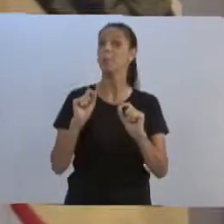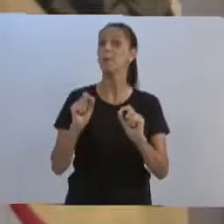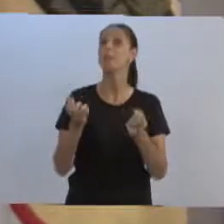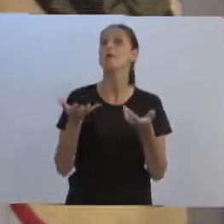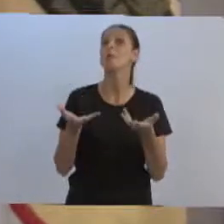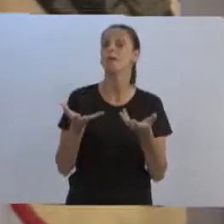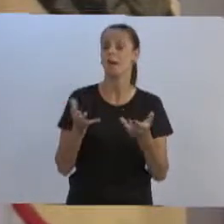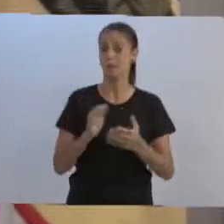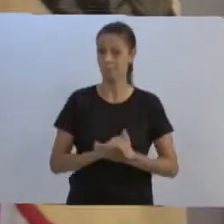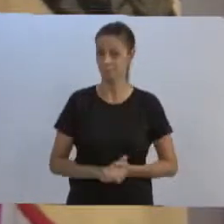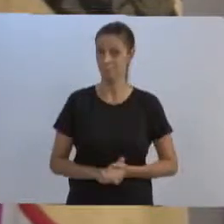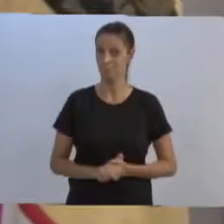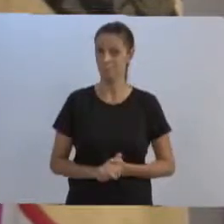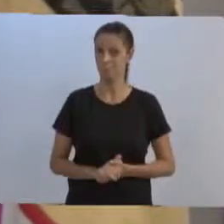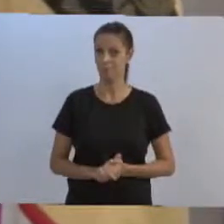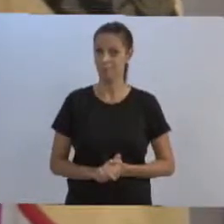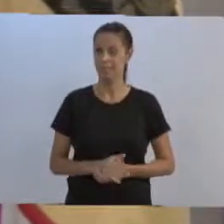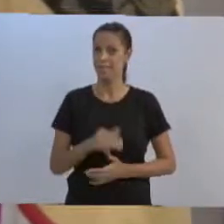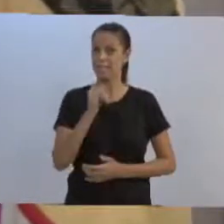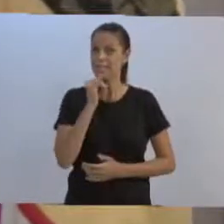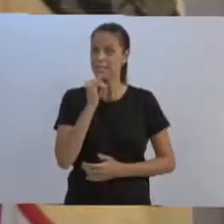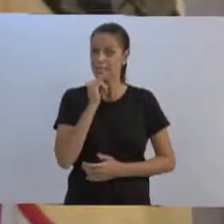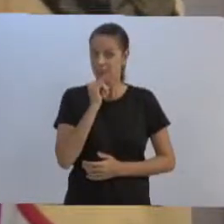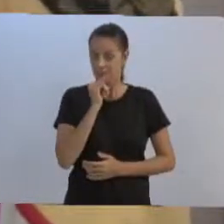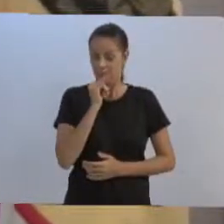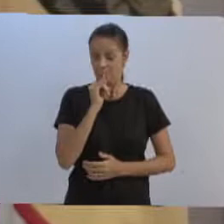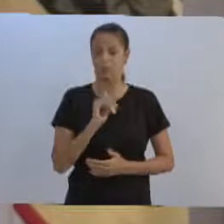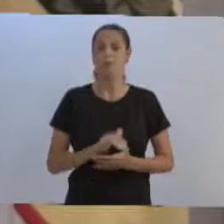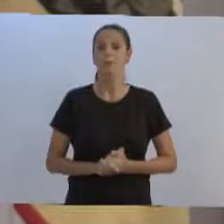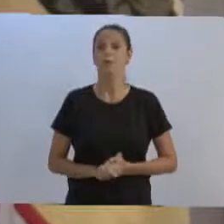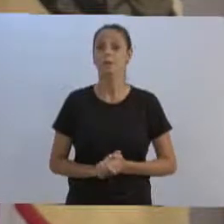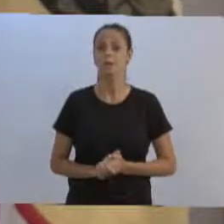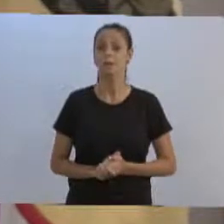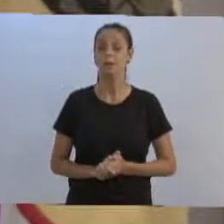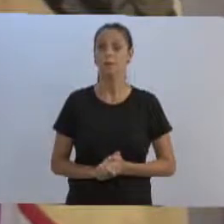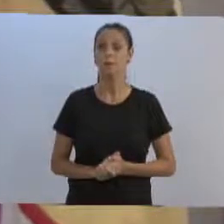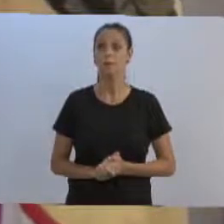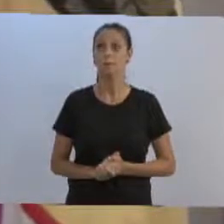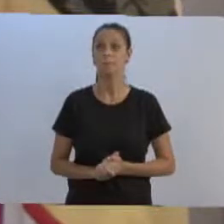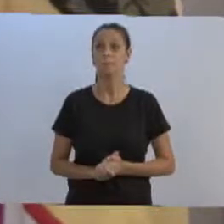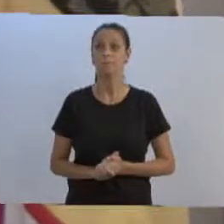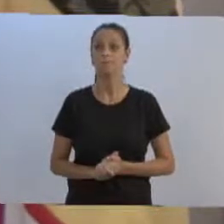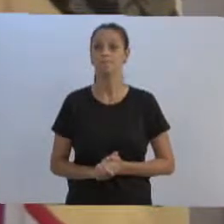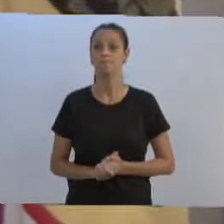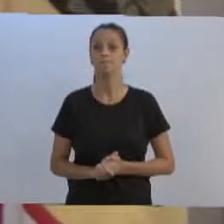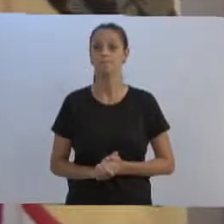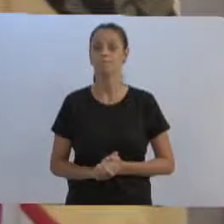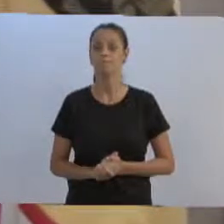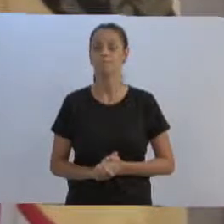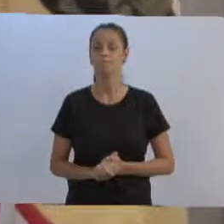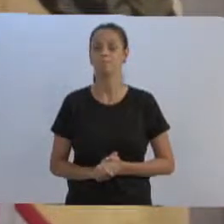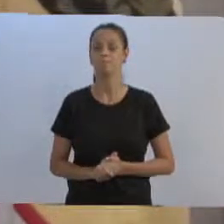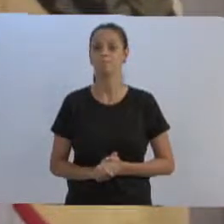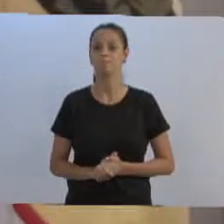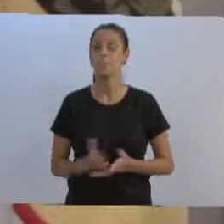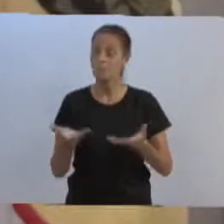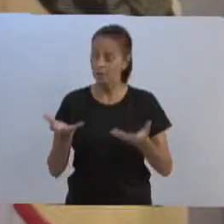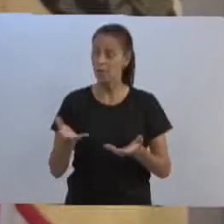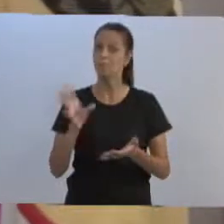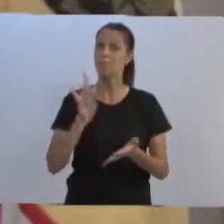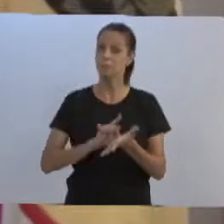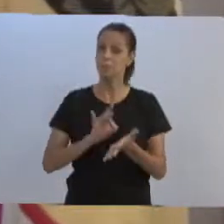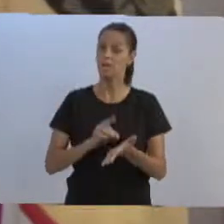vítima dessa ilimitada liberdade de expressão.